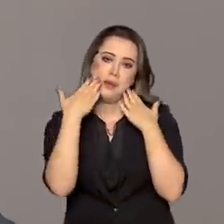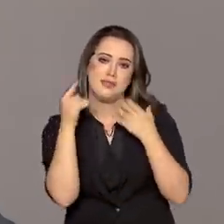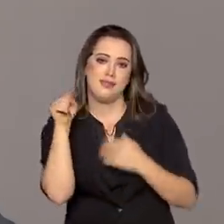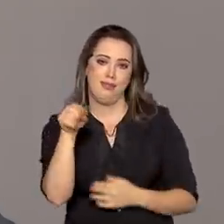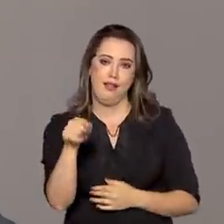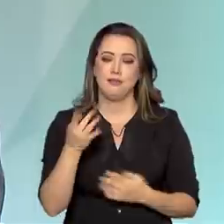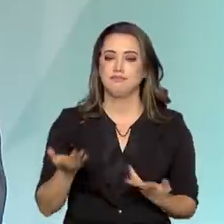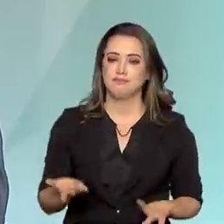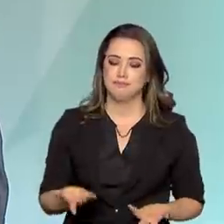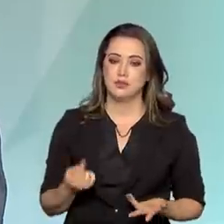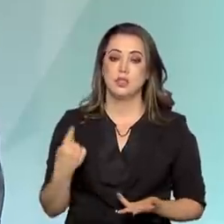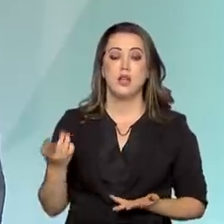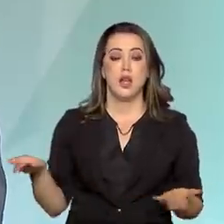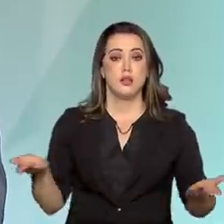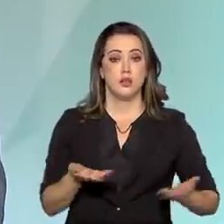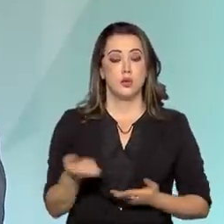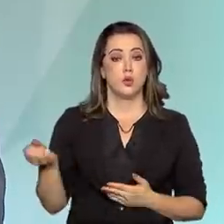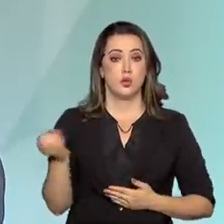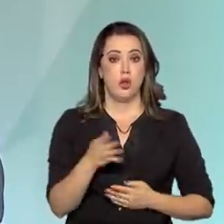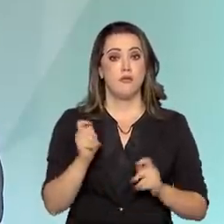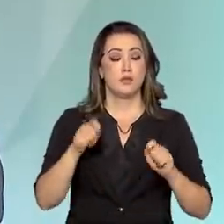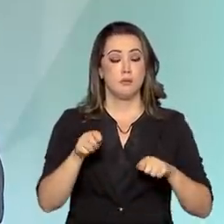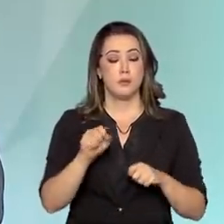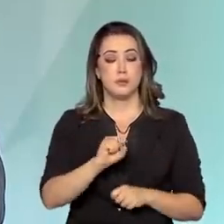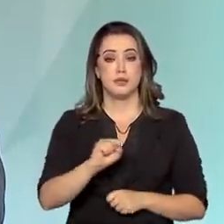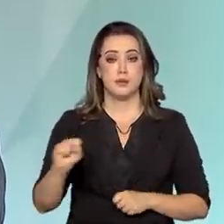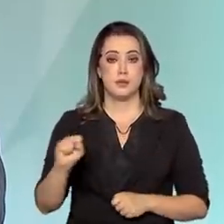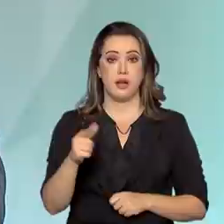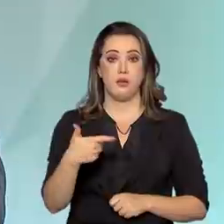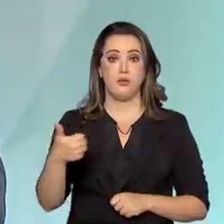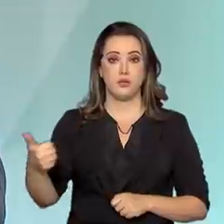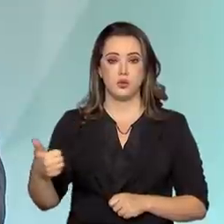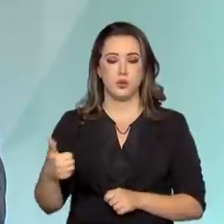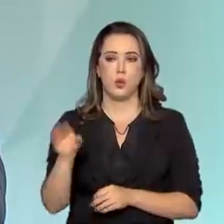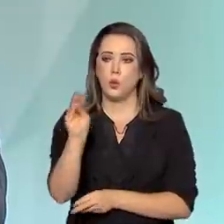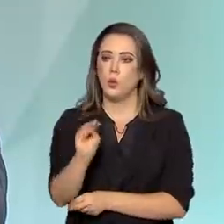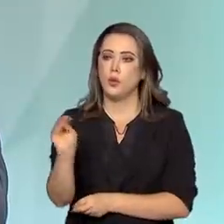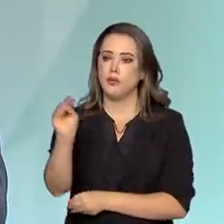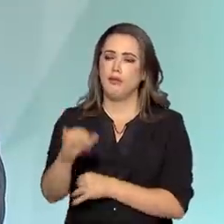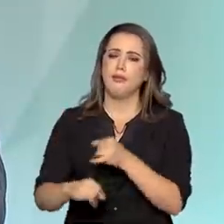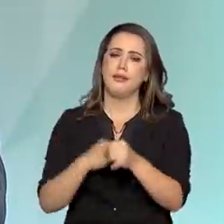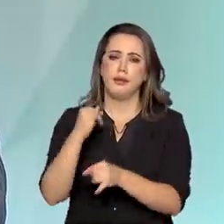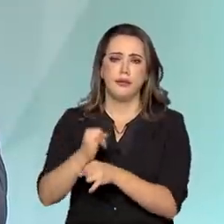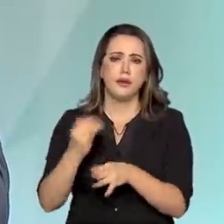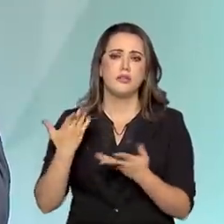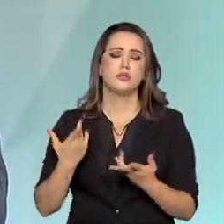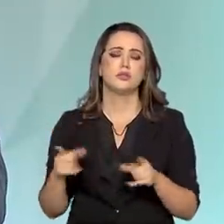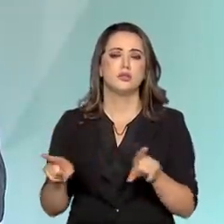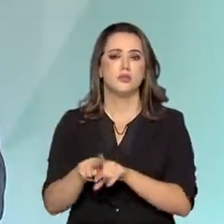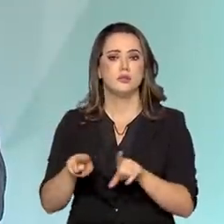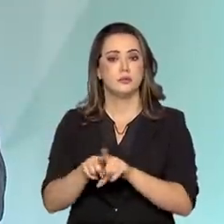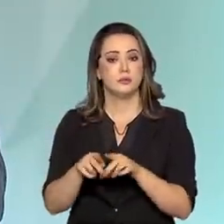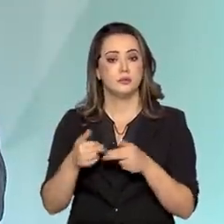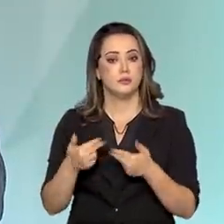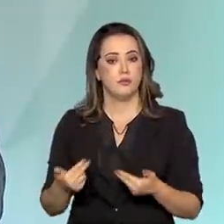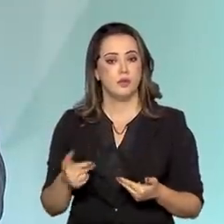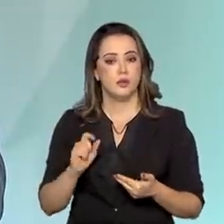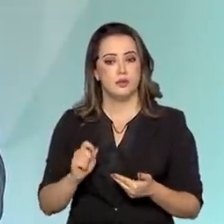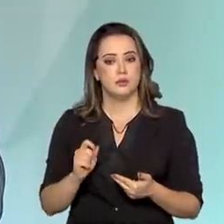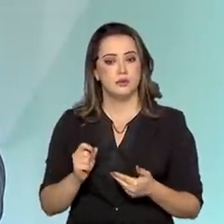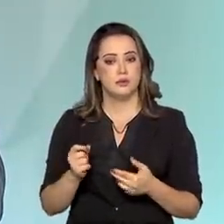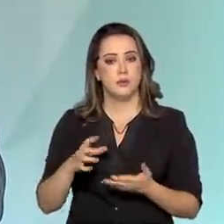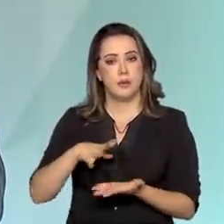Agora, nos novos desafios do século XXI, a questão da preservação digital e ao mesmo tempo a questão da